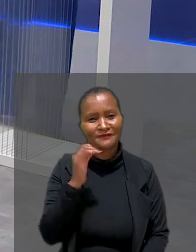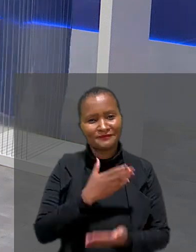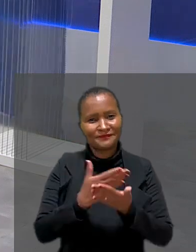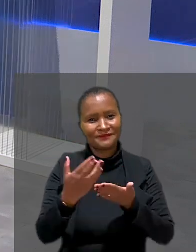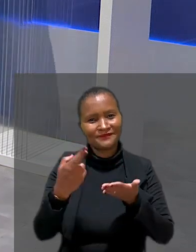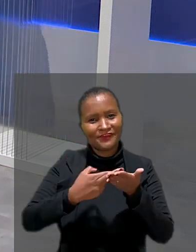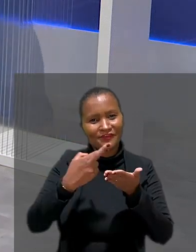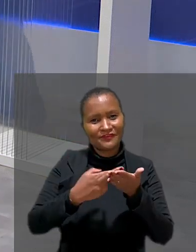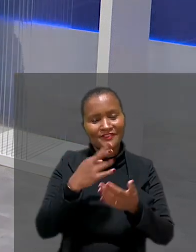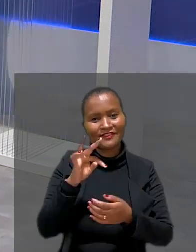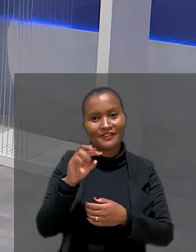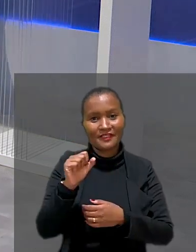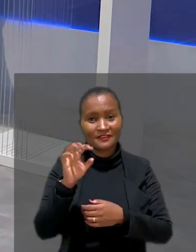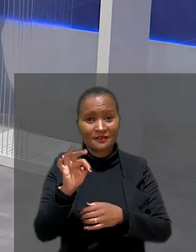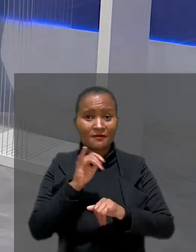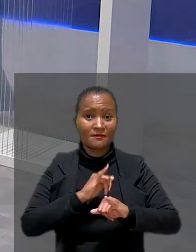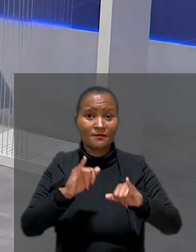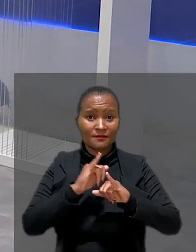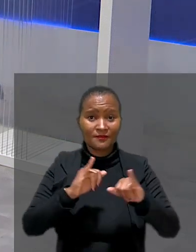Thank